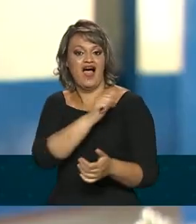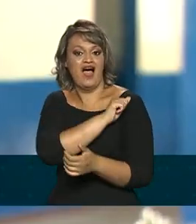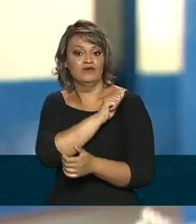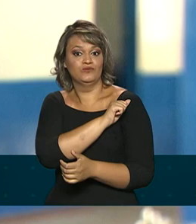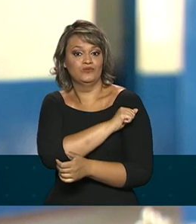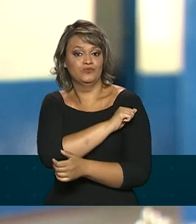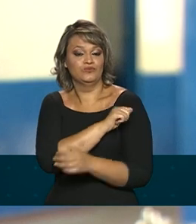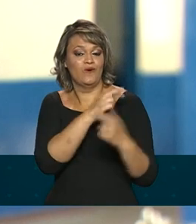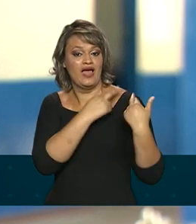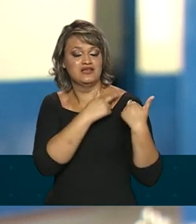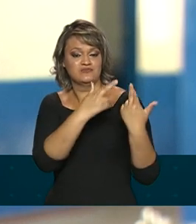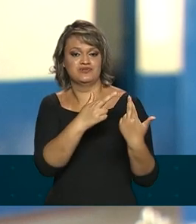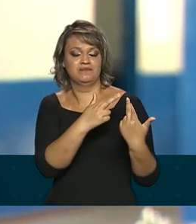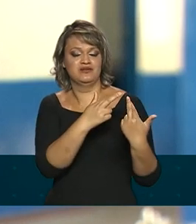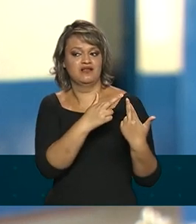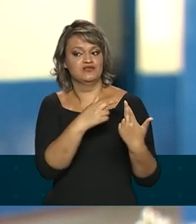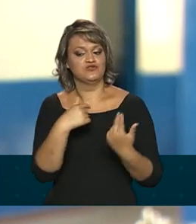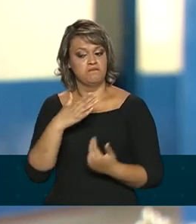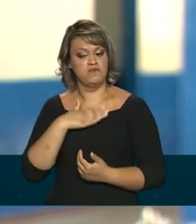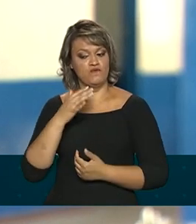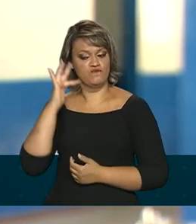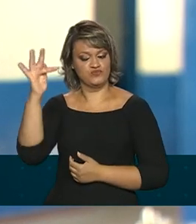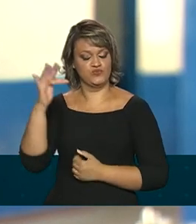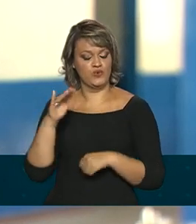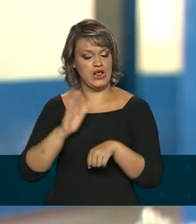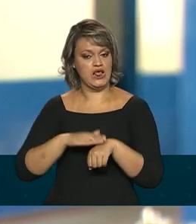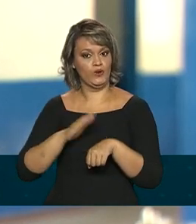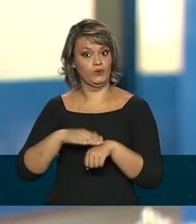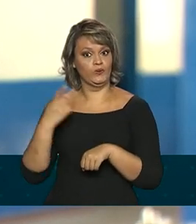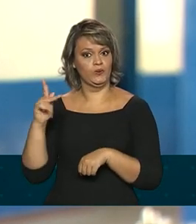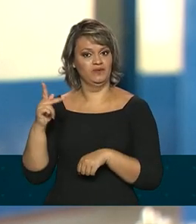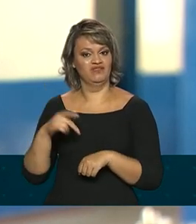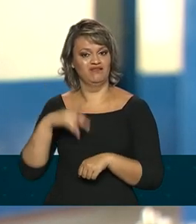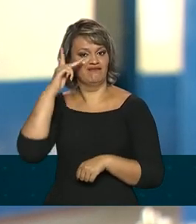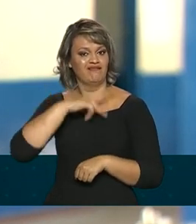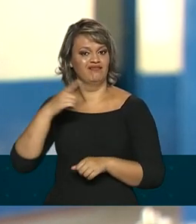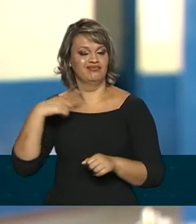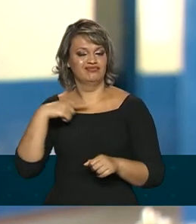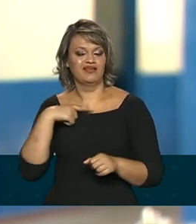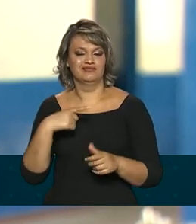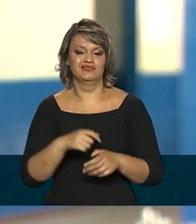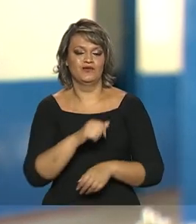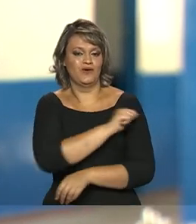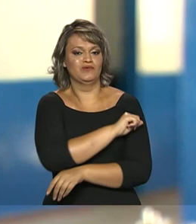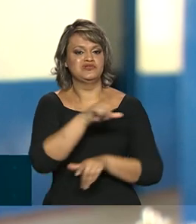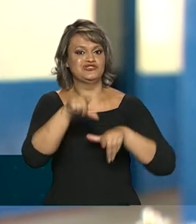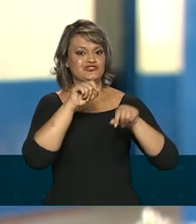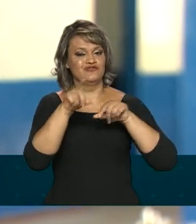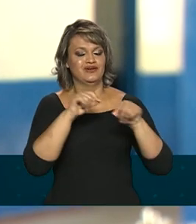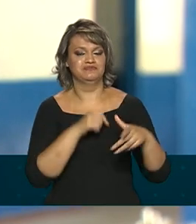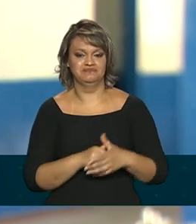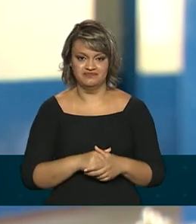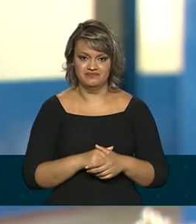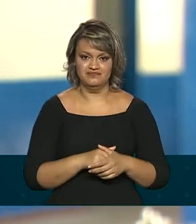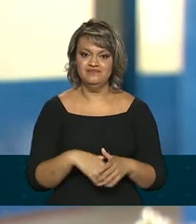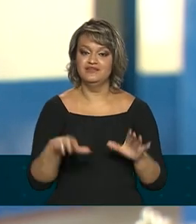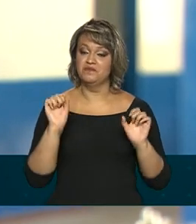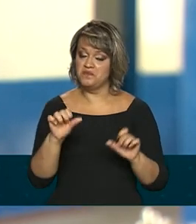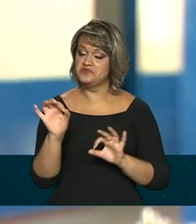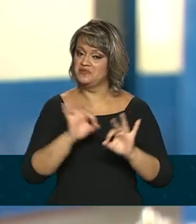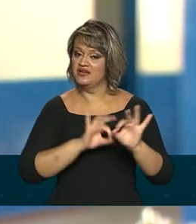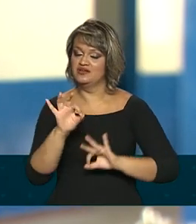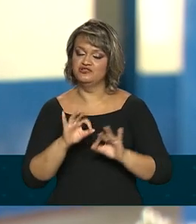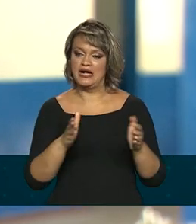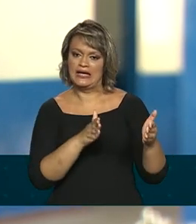sobre o seu próprio futuro e passa a autonomia, que é o mais importante. A gente estabelece uma autonomia para o aluno com o novo ensino médio, onde ele pode traçar